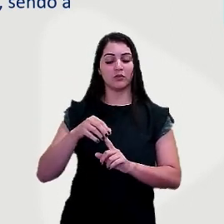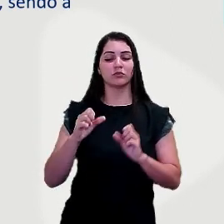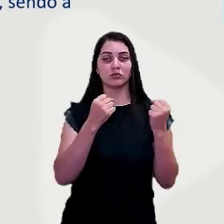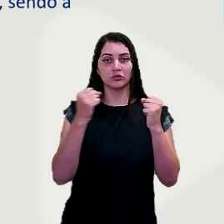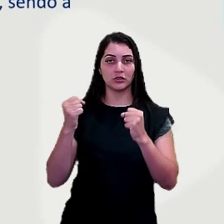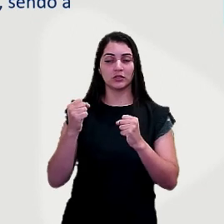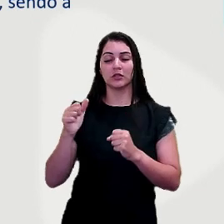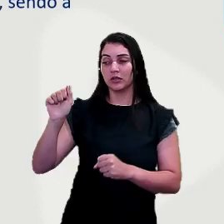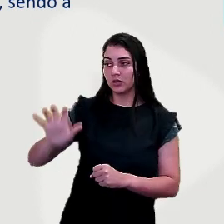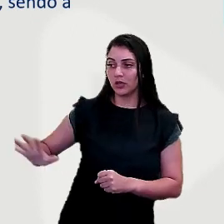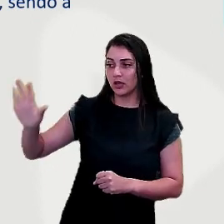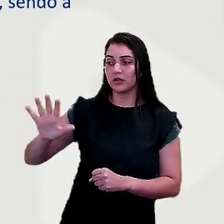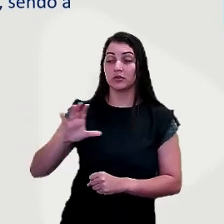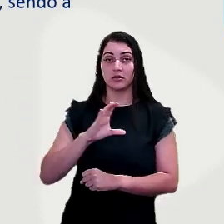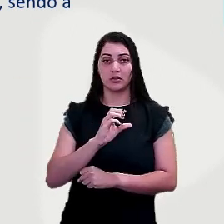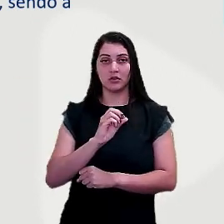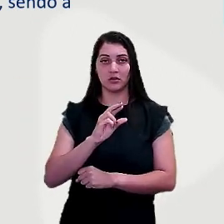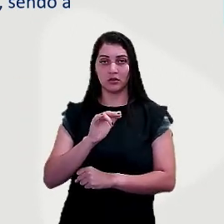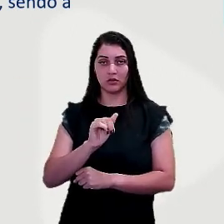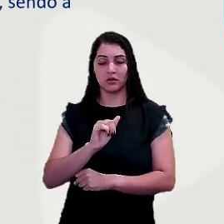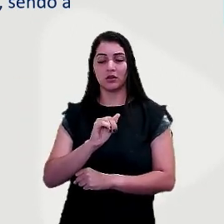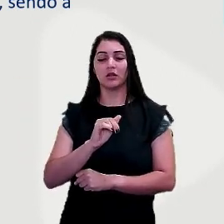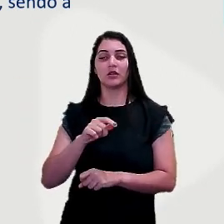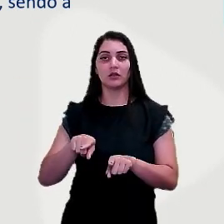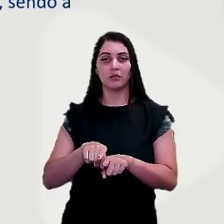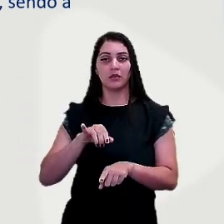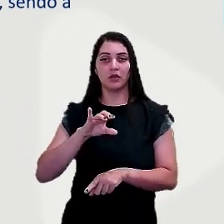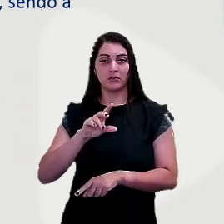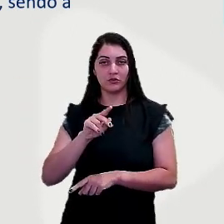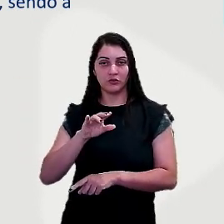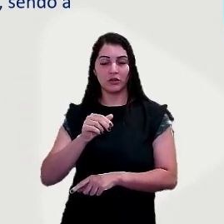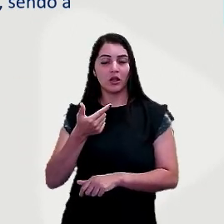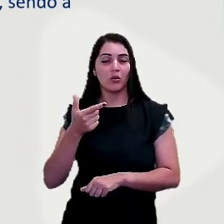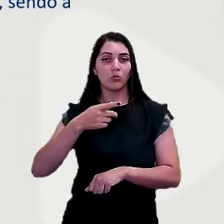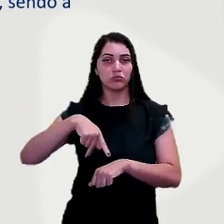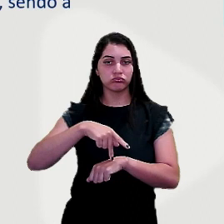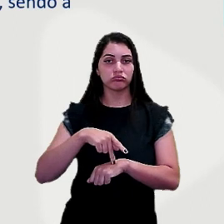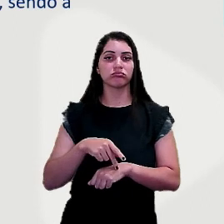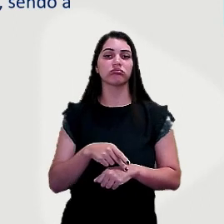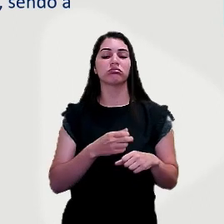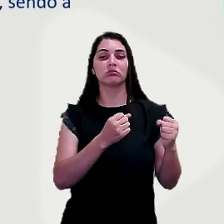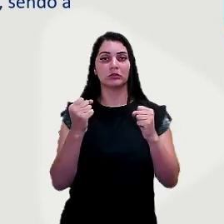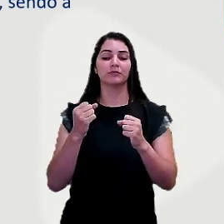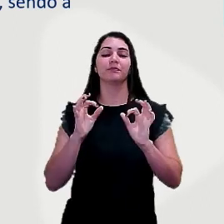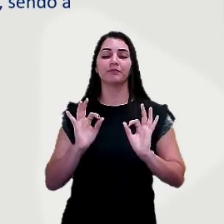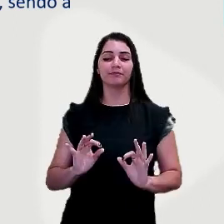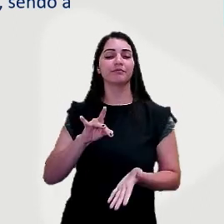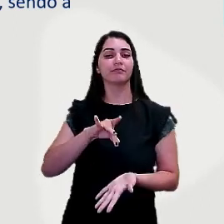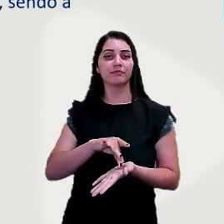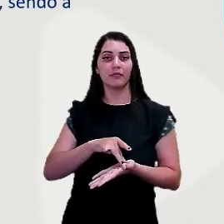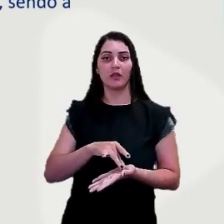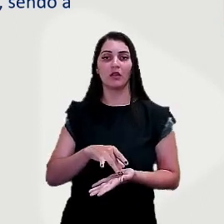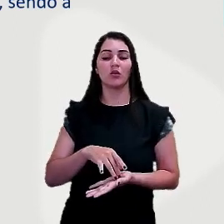e a China outros países de grande industrialização. Exato, o Japão, país já de revolução